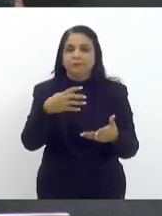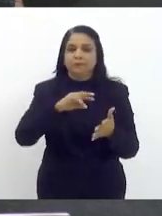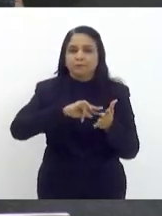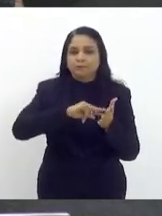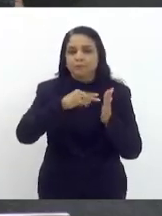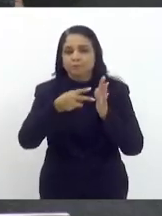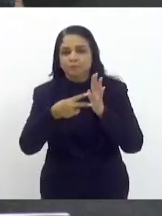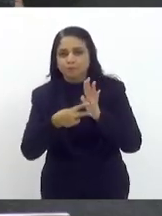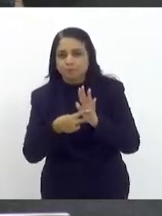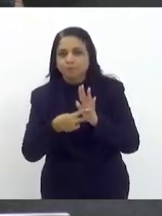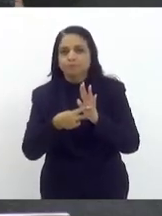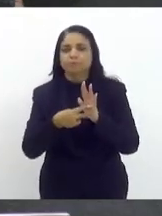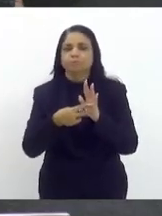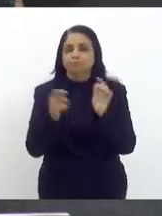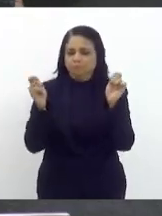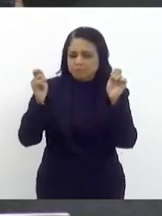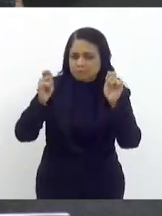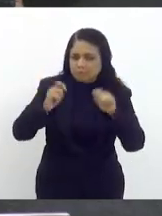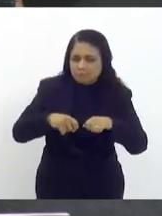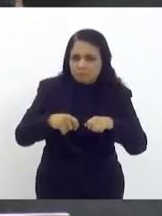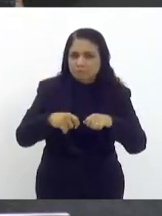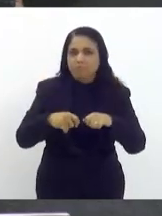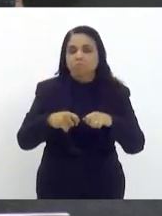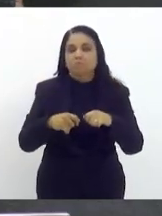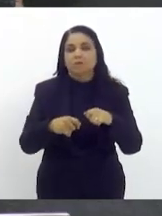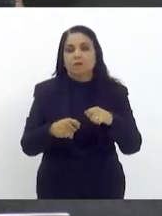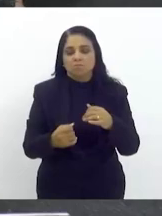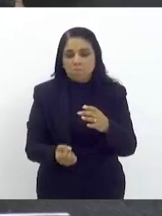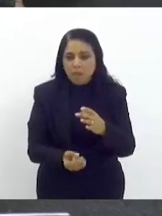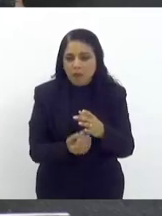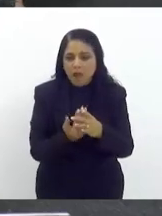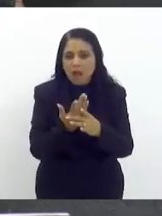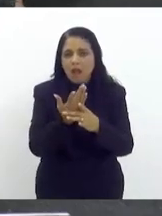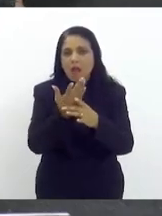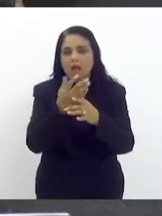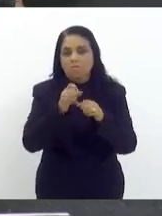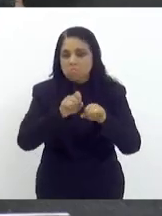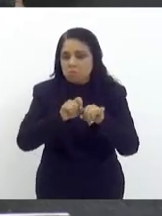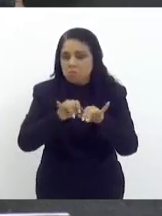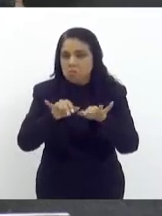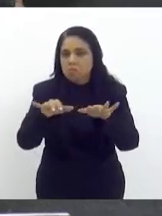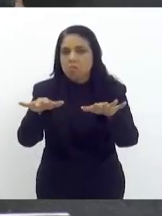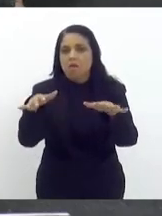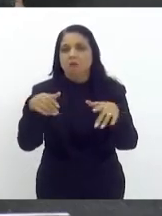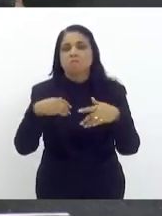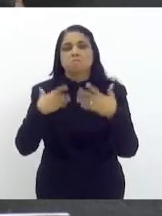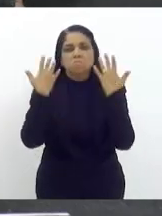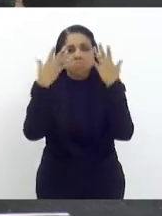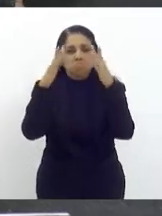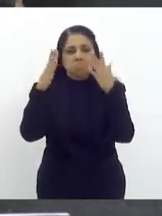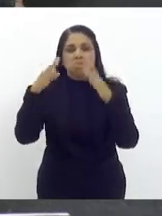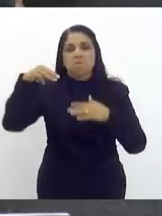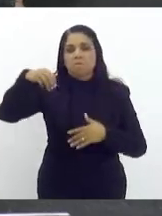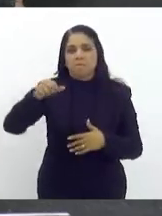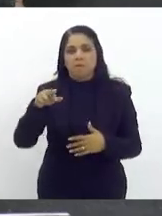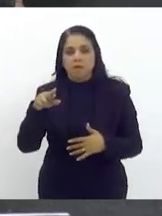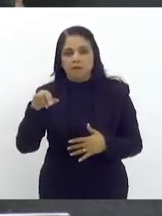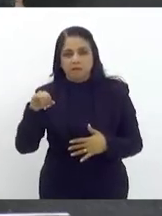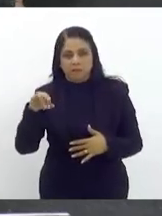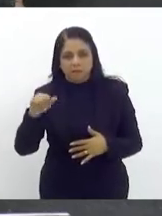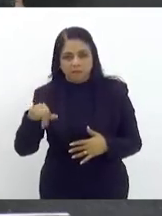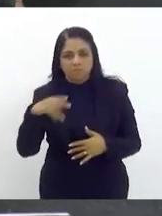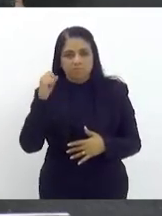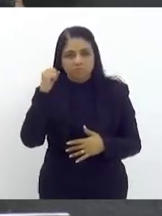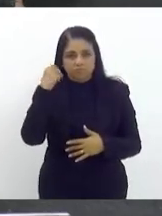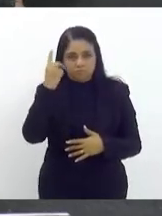de permitir com que ela tenha a sua produtividade alargada então parabéns Marina do MST toda a força